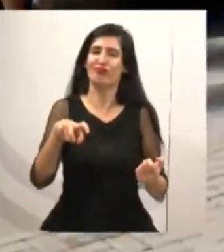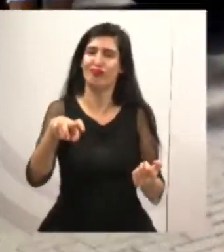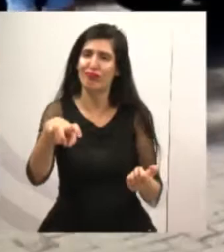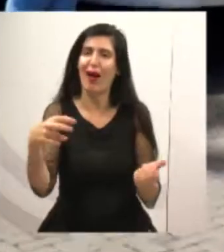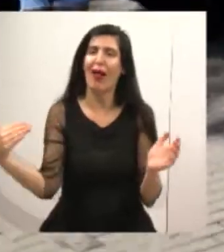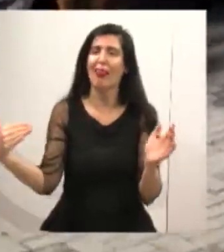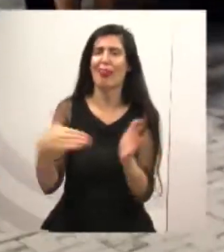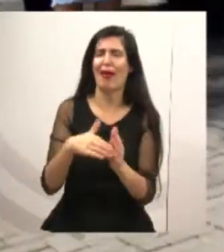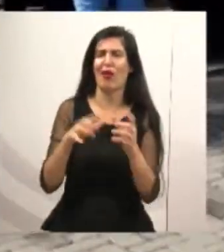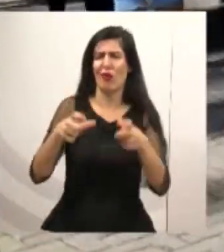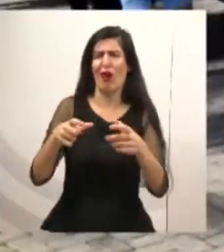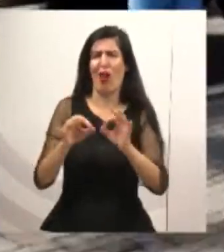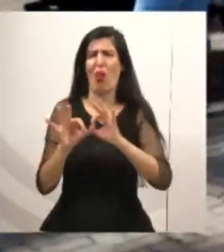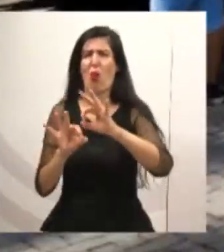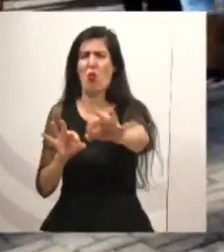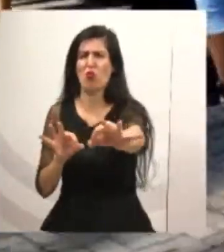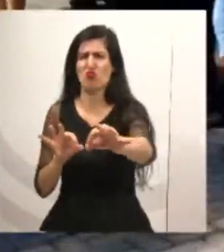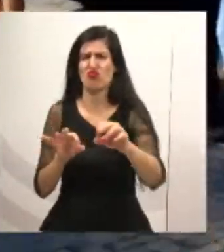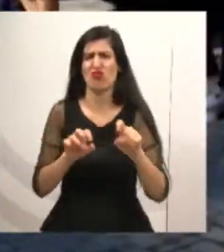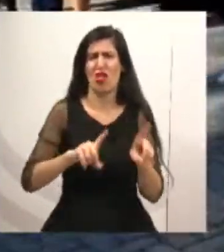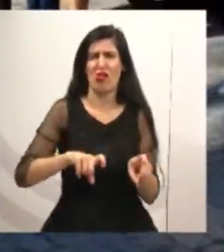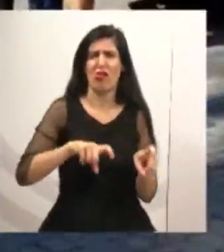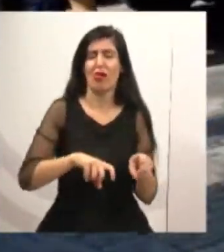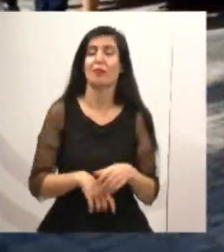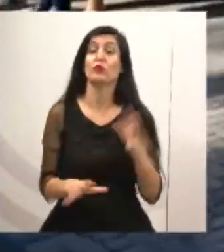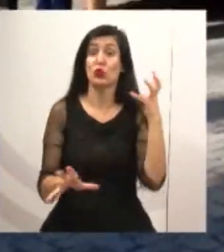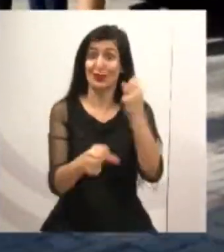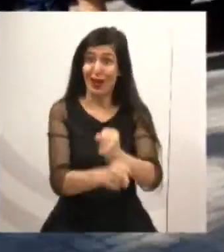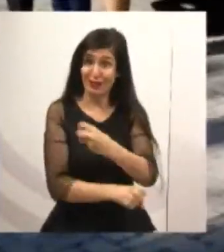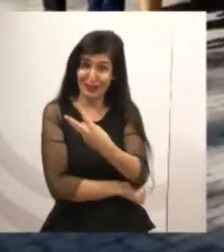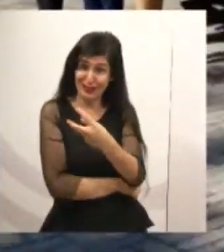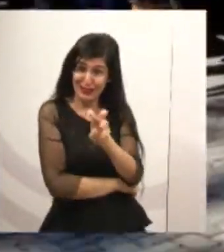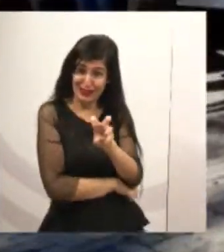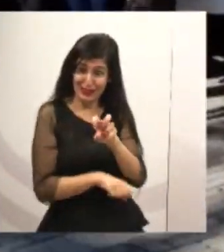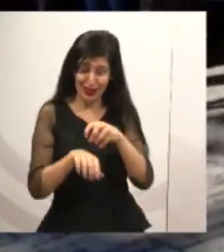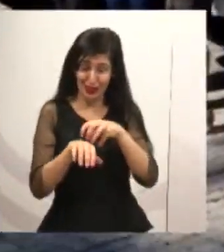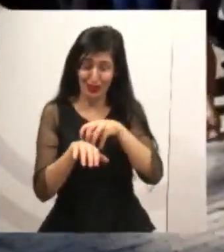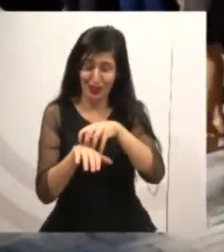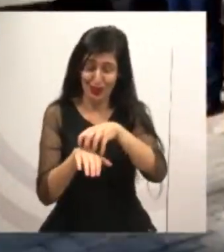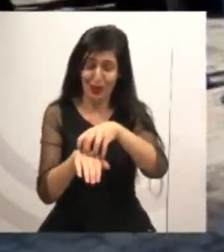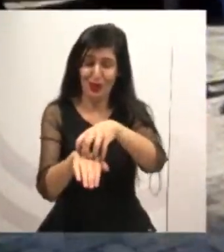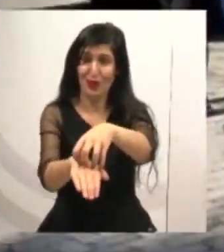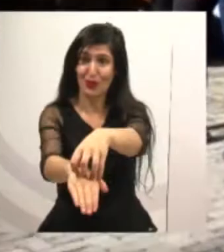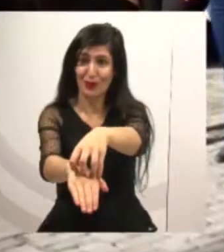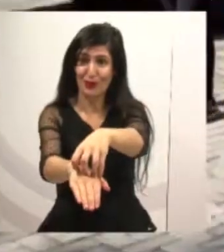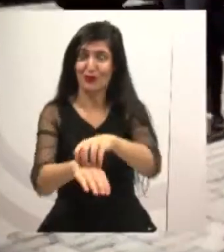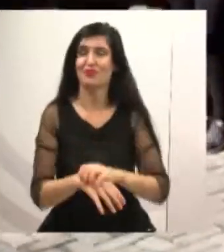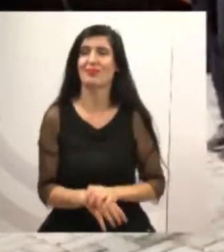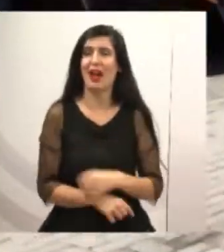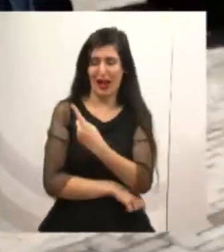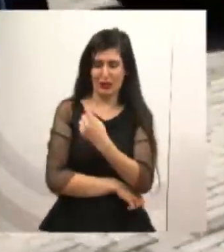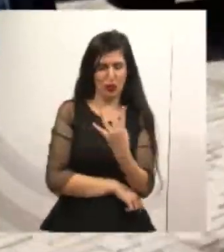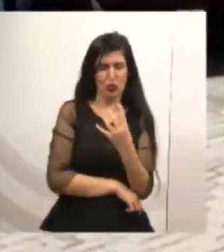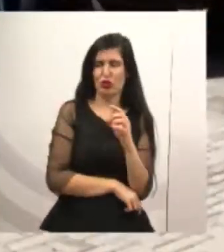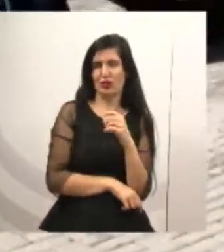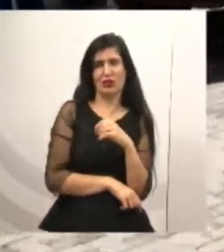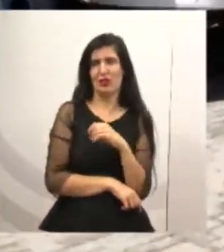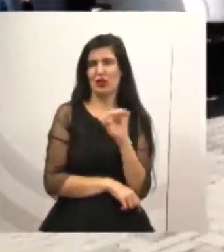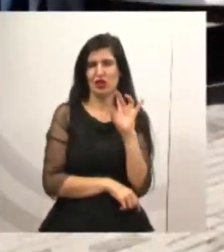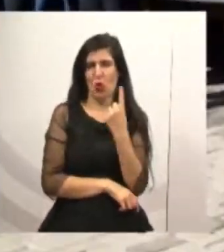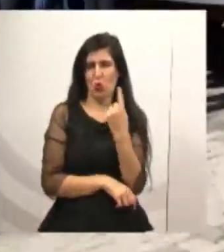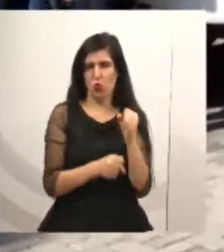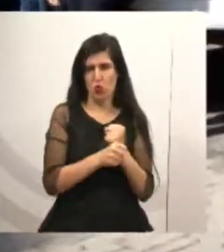quantos ônibus aí. São 35 ônibus, 14 deles apenas com um ano de uso, 11